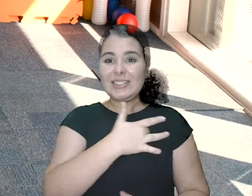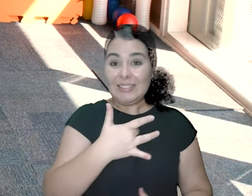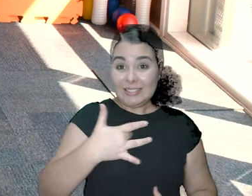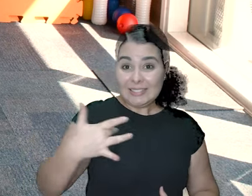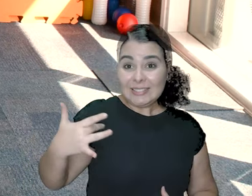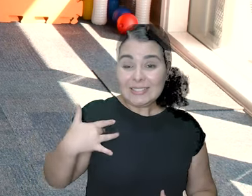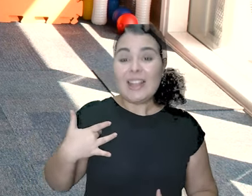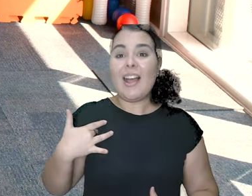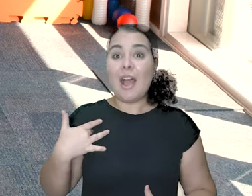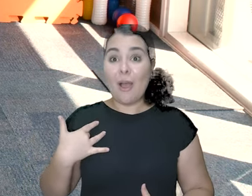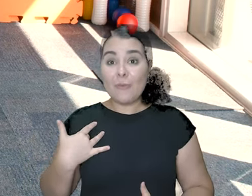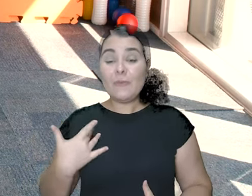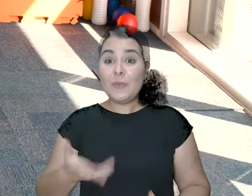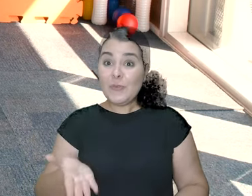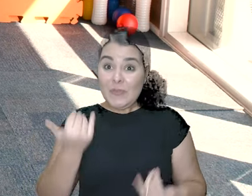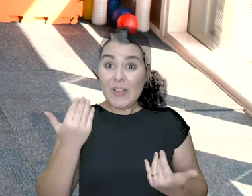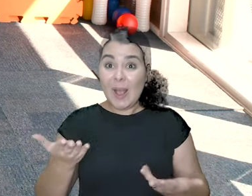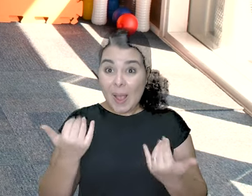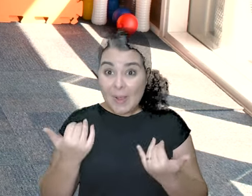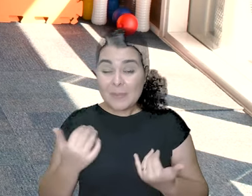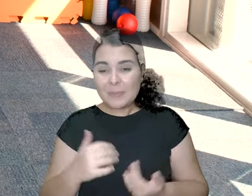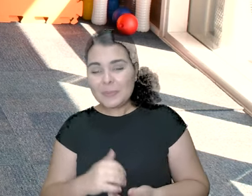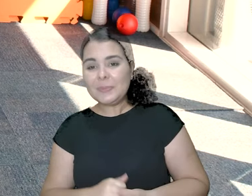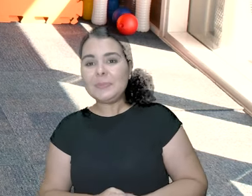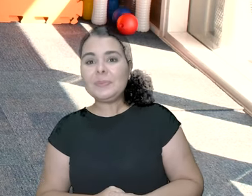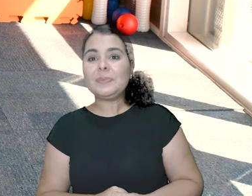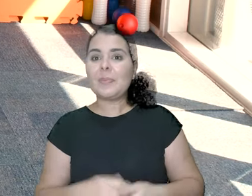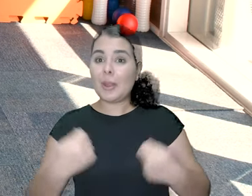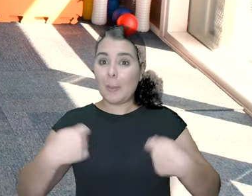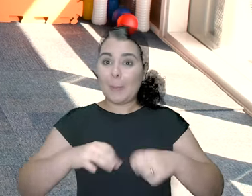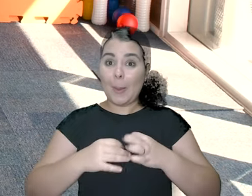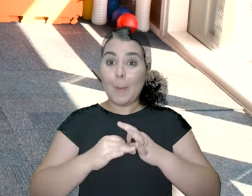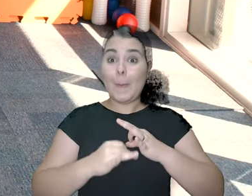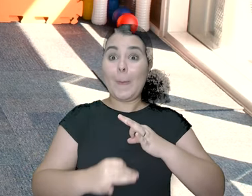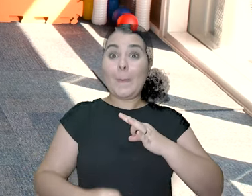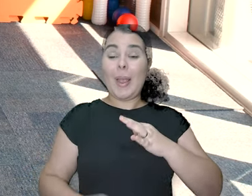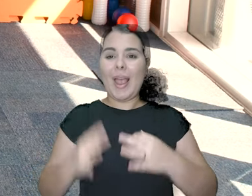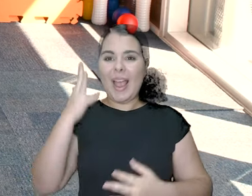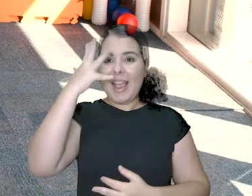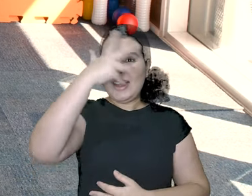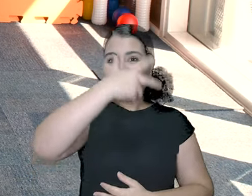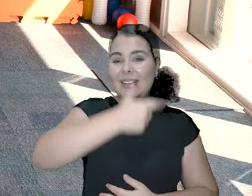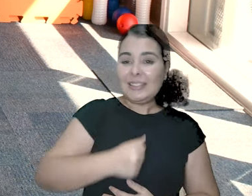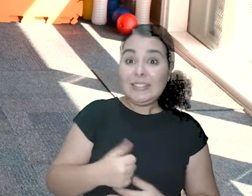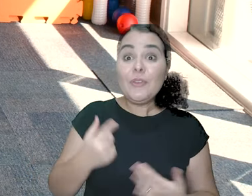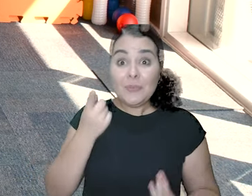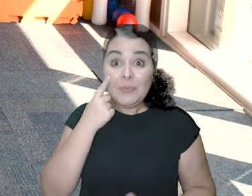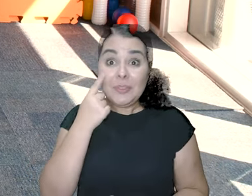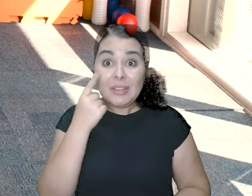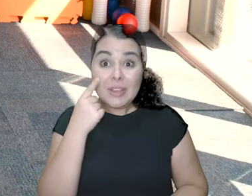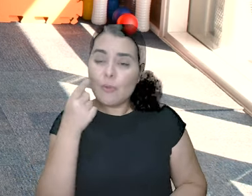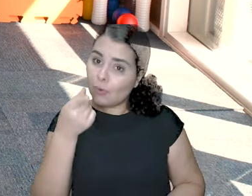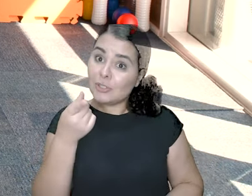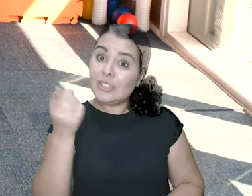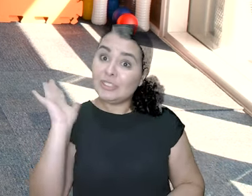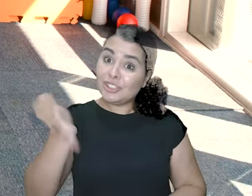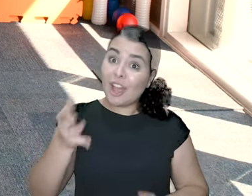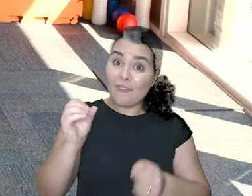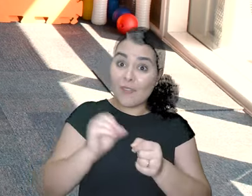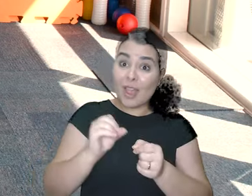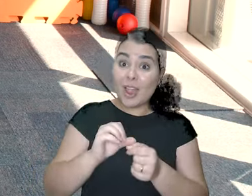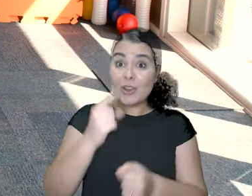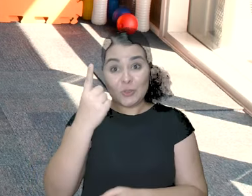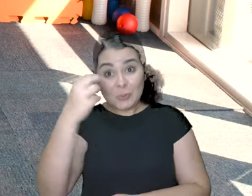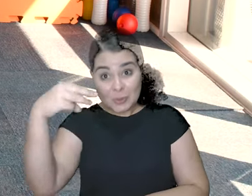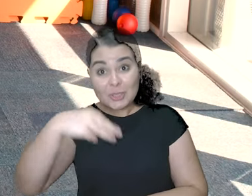Bonito. Saudável. Põe esse ombro para trás. Vamos arrumar essa postura linda. Aê! Viu só,